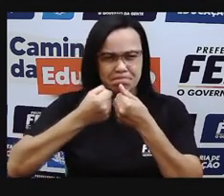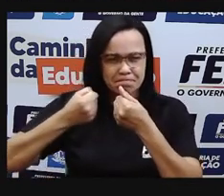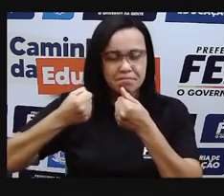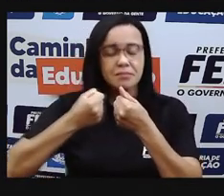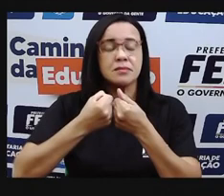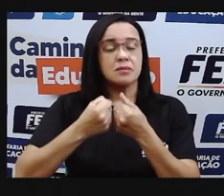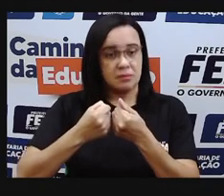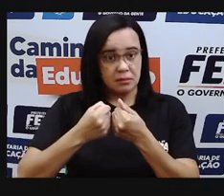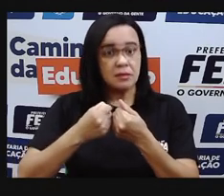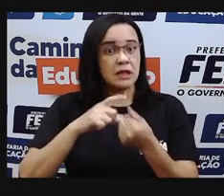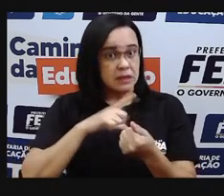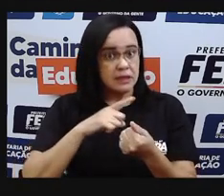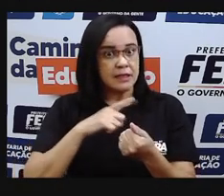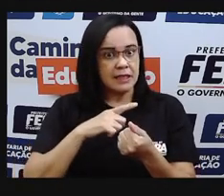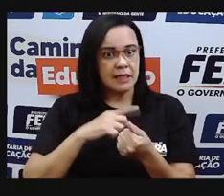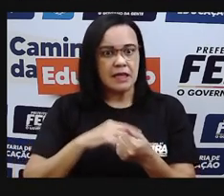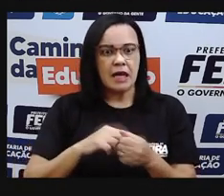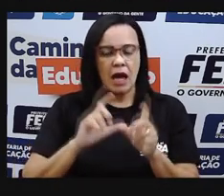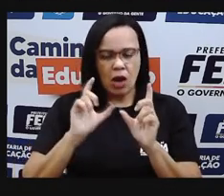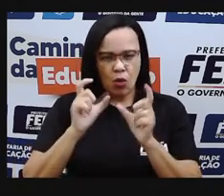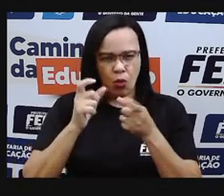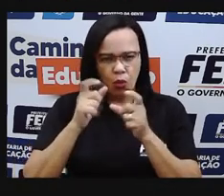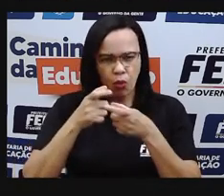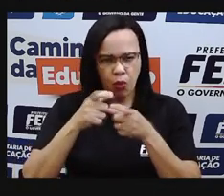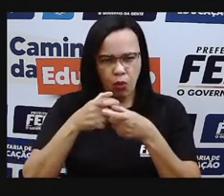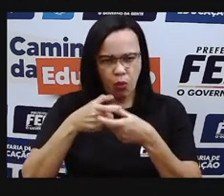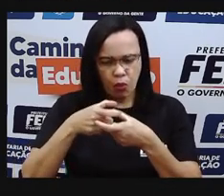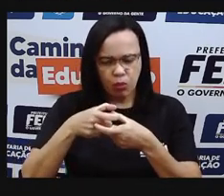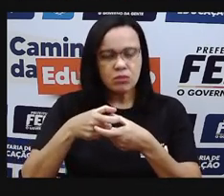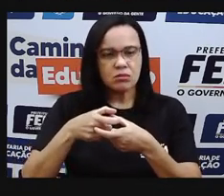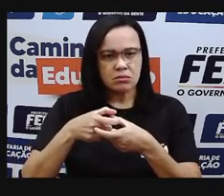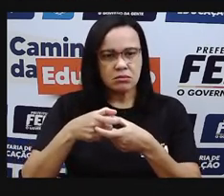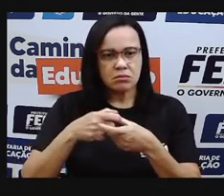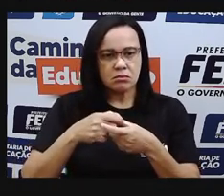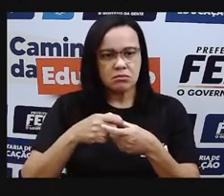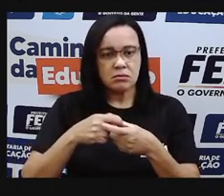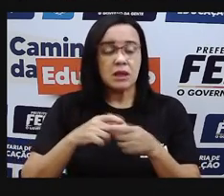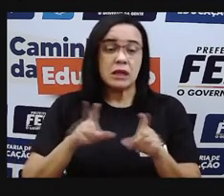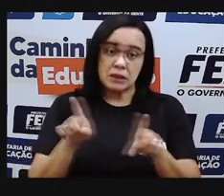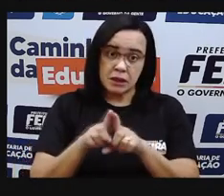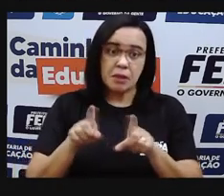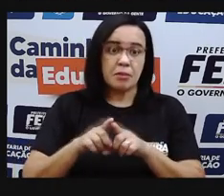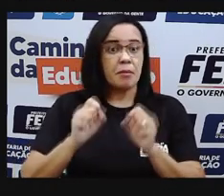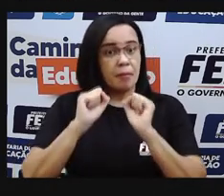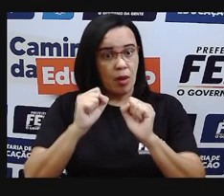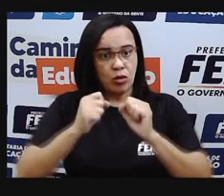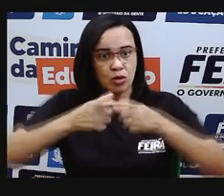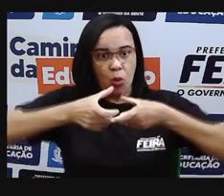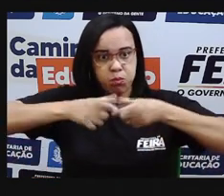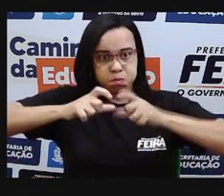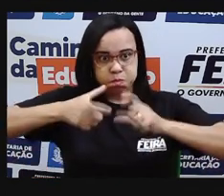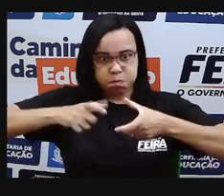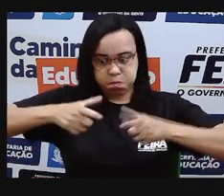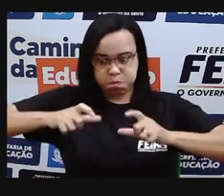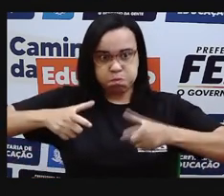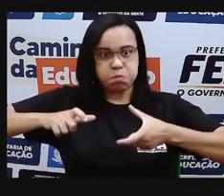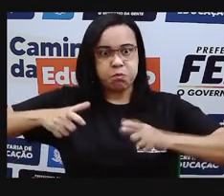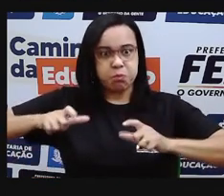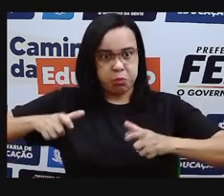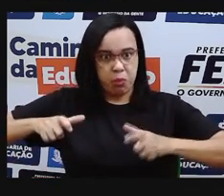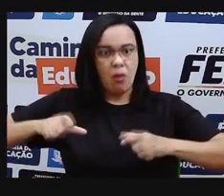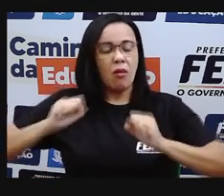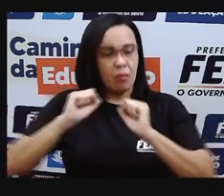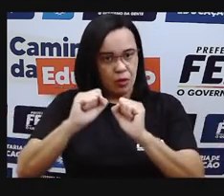Diminuir o seu volume. Só que ele também pode ser expandido, né? Aumentar o seu volume.